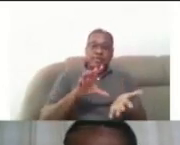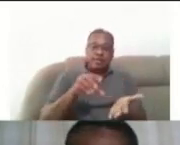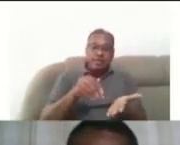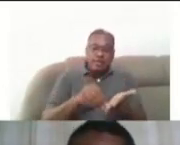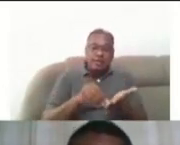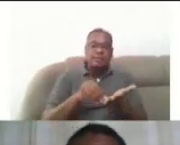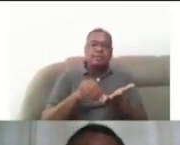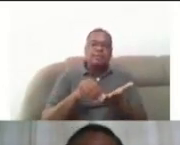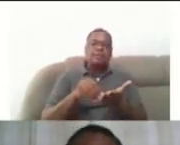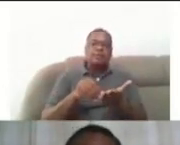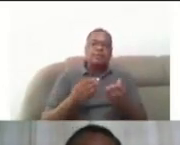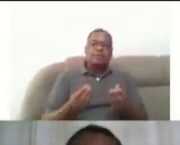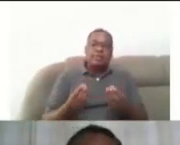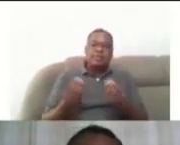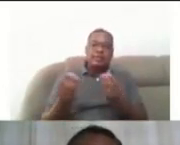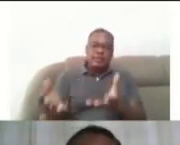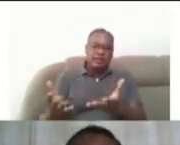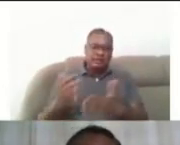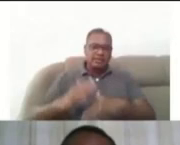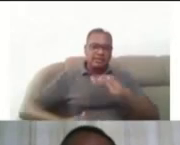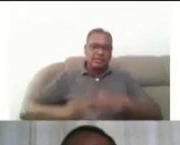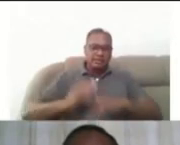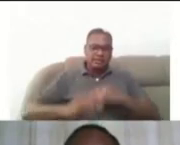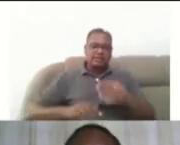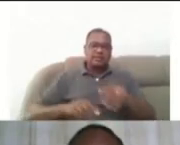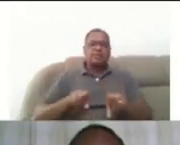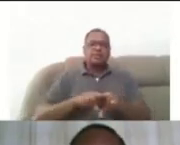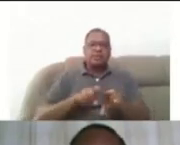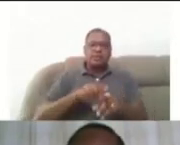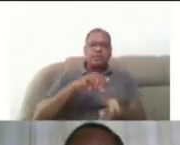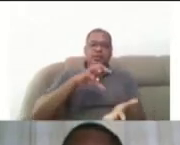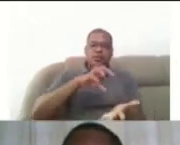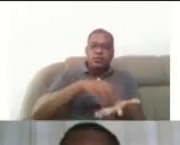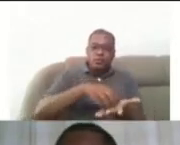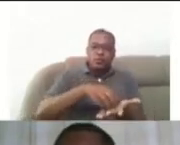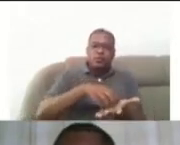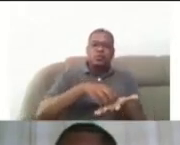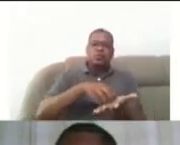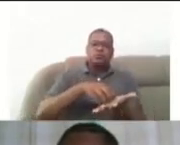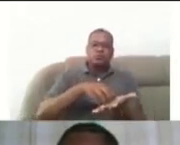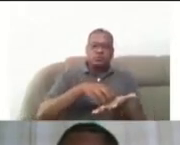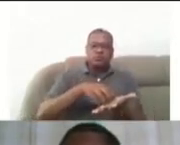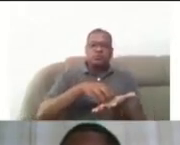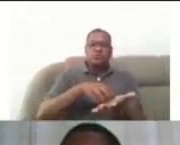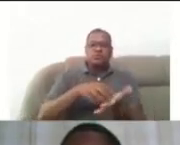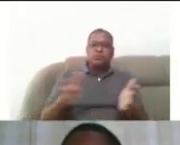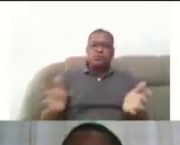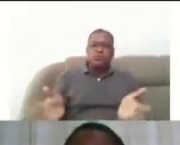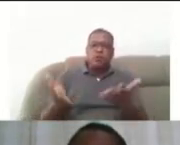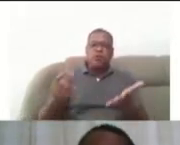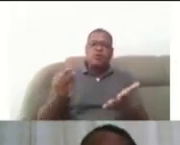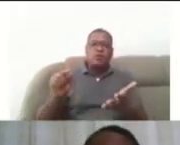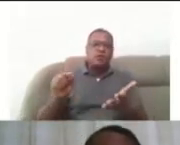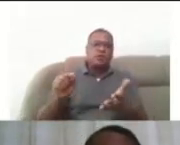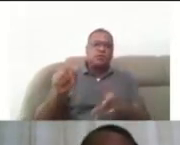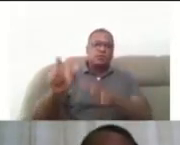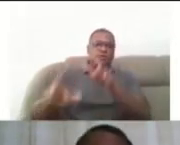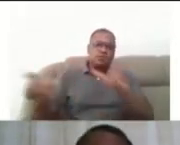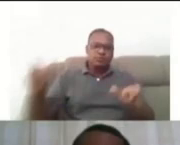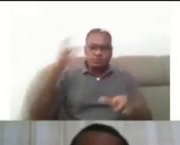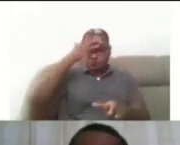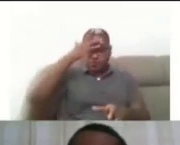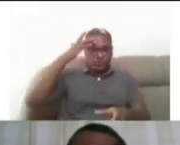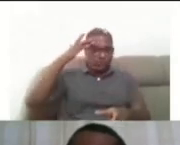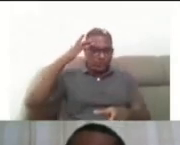tipo de serviço, o NUP apoia ações que promovem a autonomia do indivíduo. E isso a gente faz